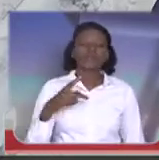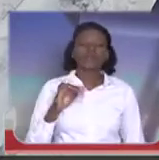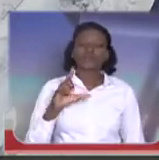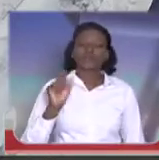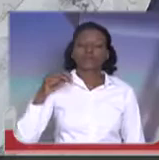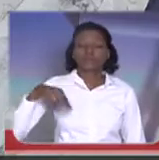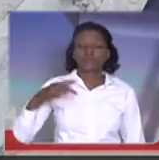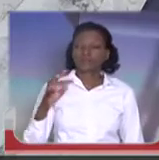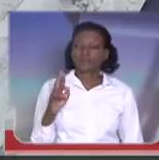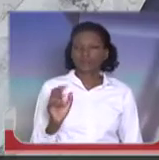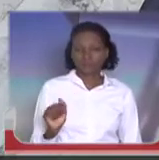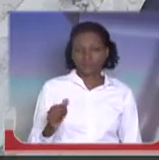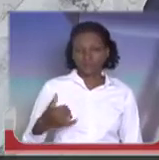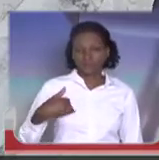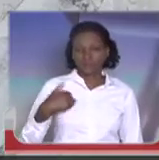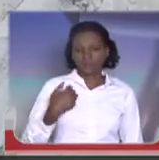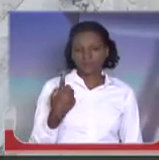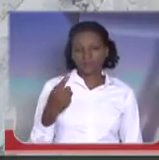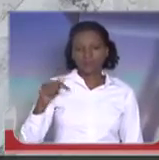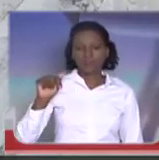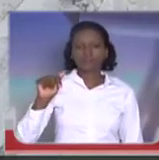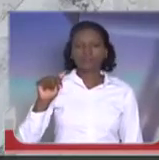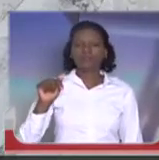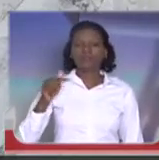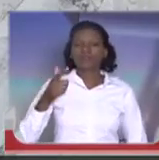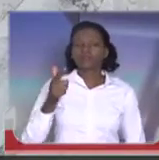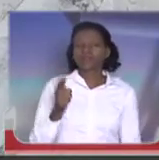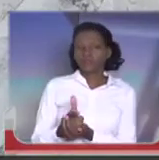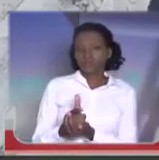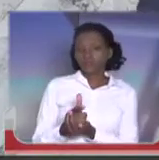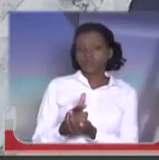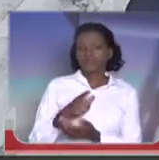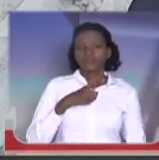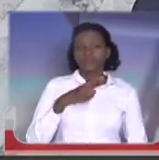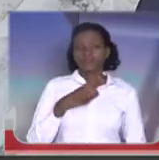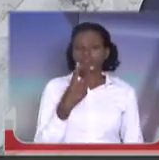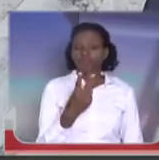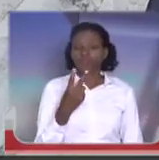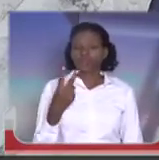anos, presidente, armado, com o revólver 22,